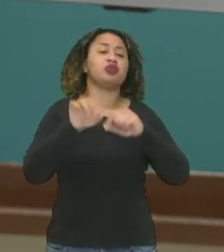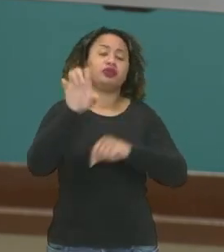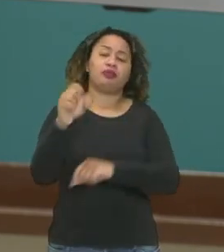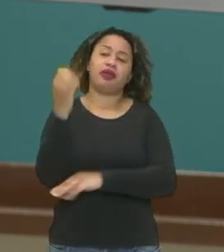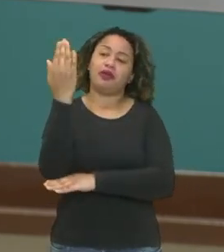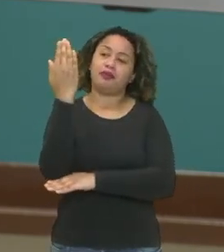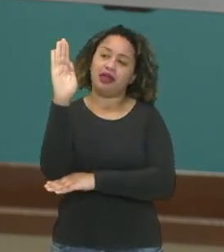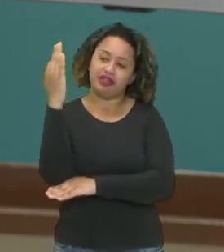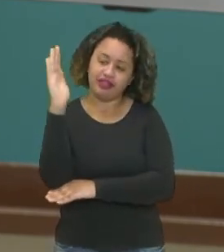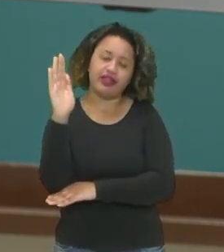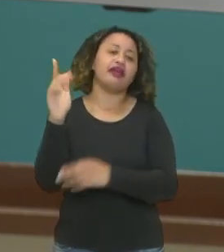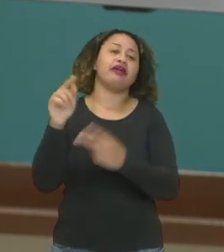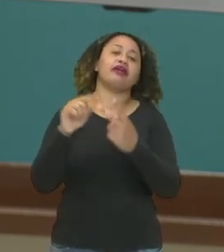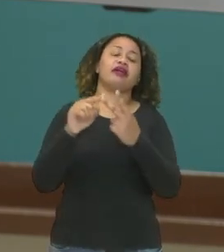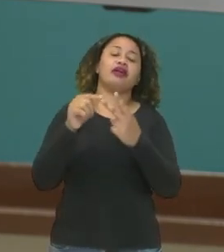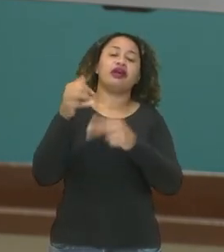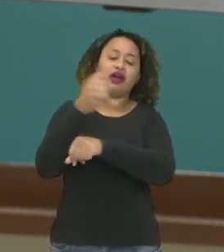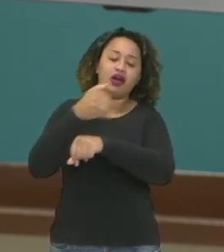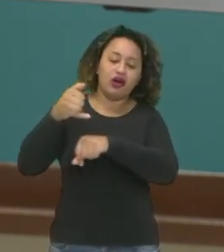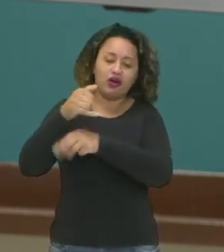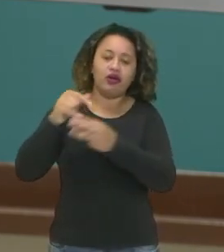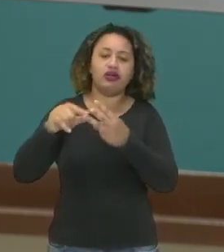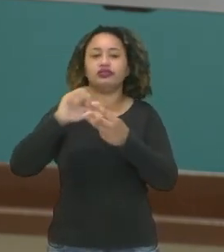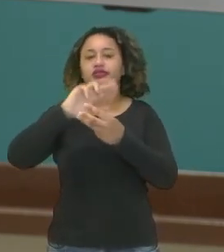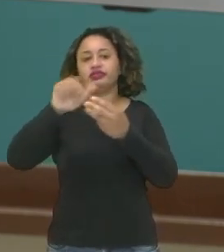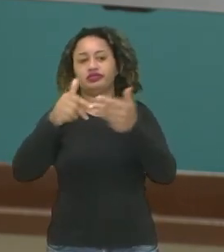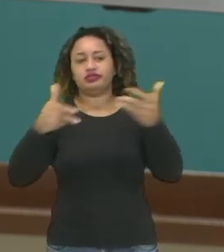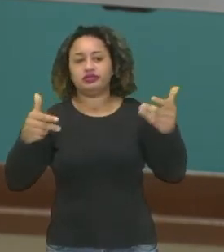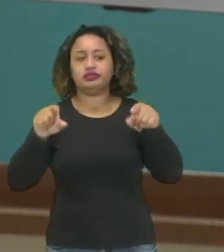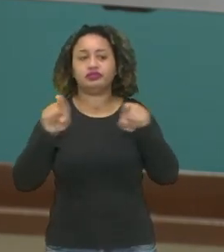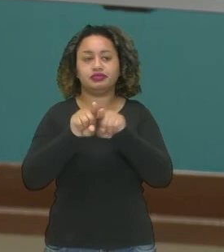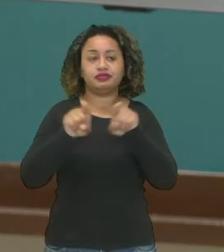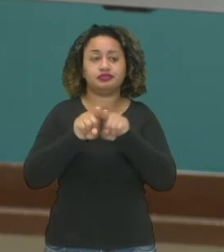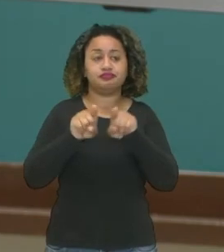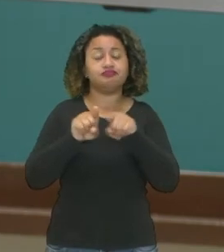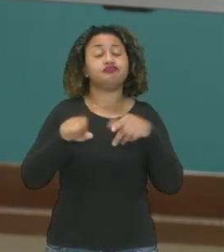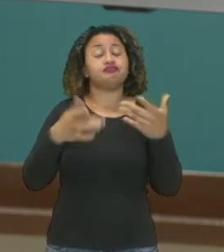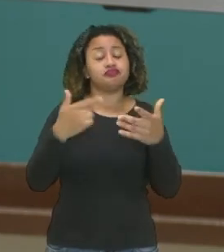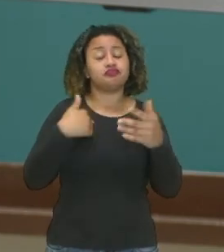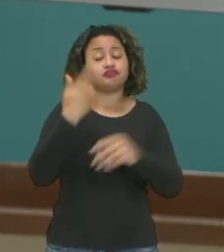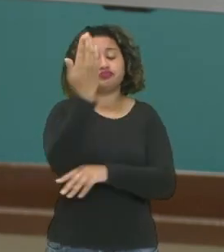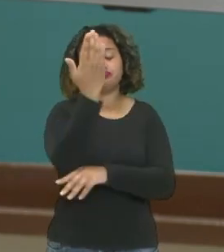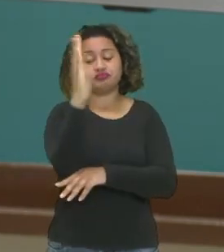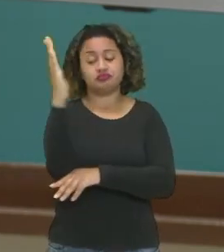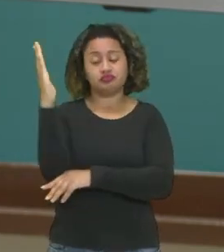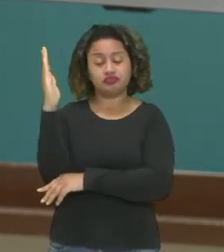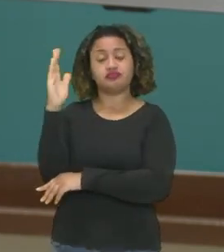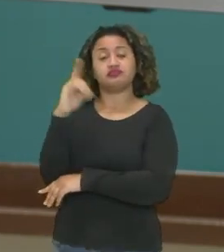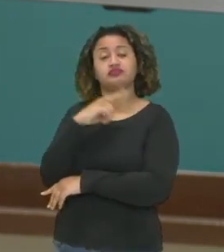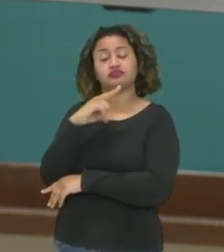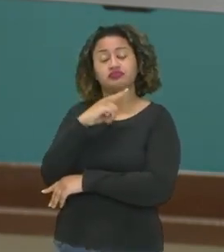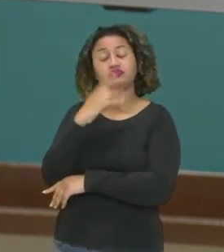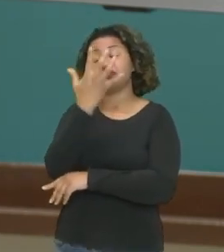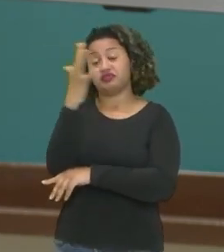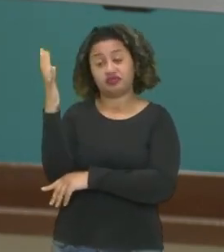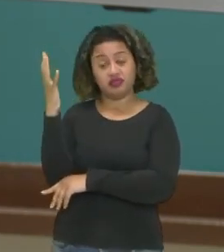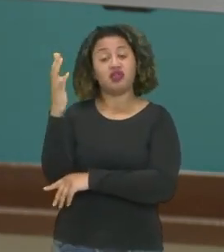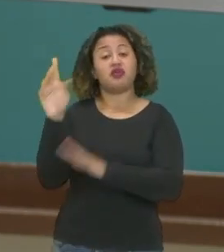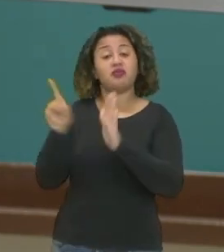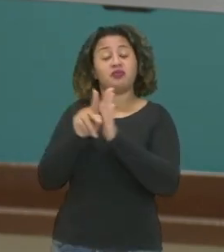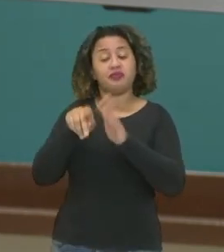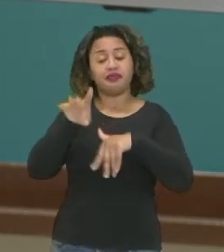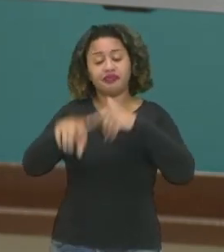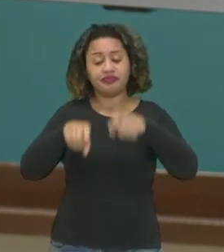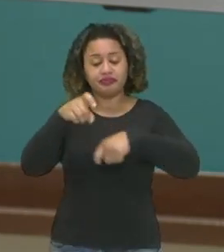madeira, óleos e outros derivados, tá? Então, o cultivo de florestas, através do manejo agrícola, nós